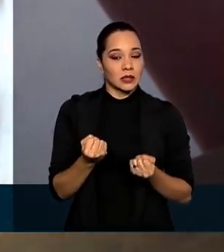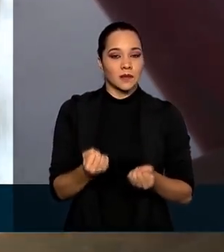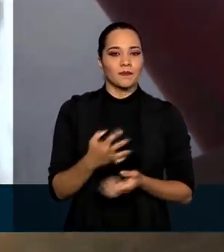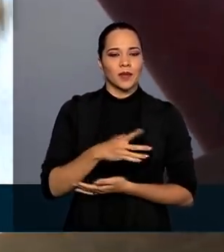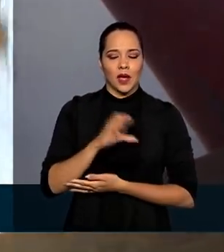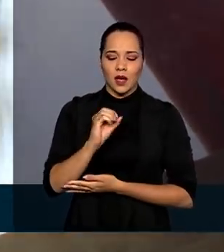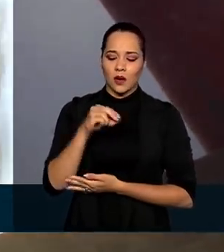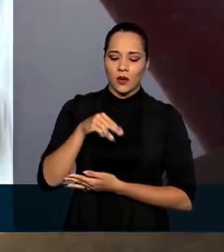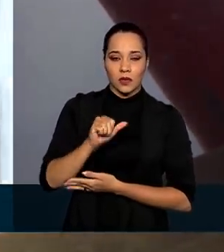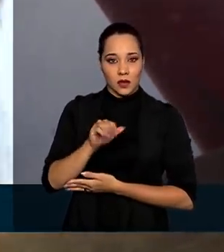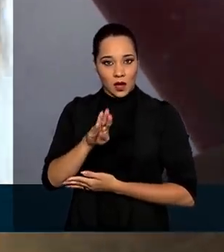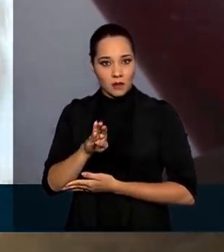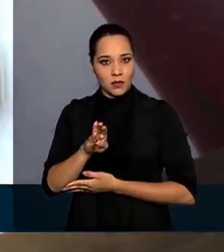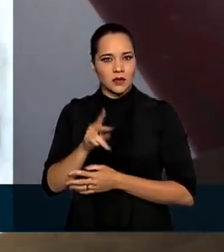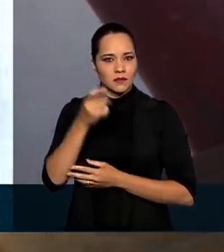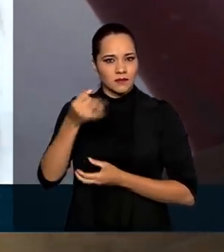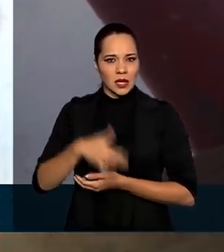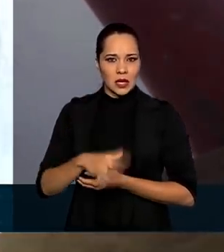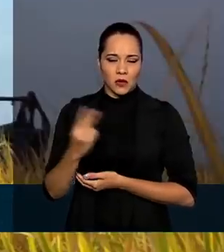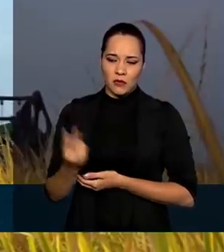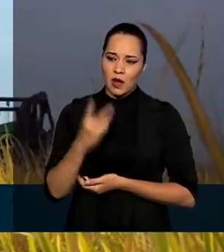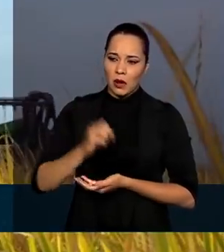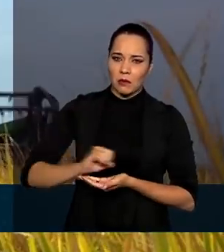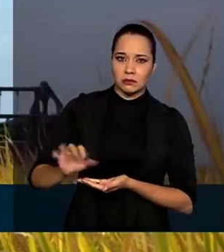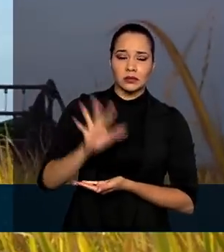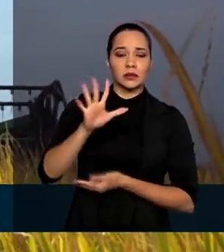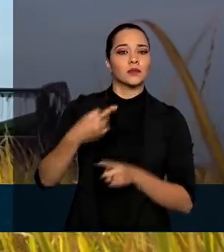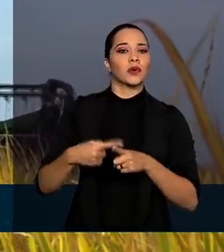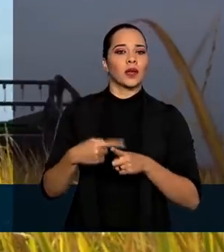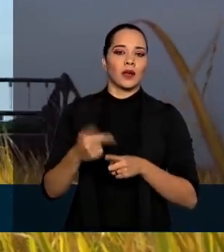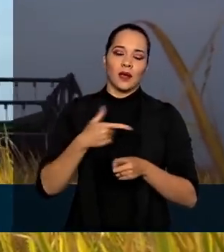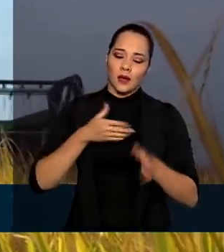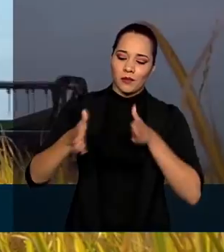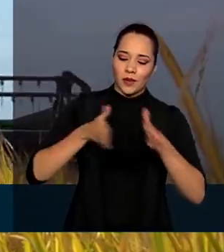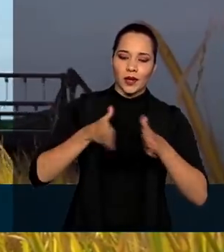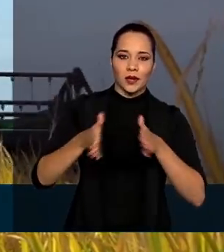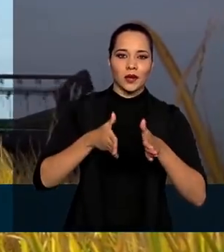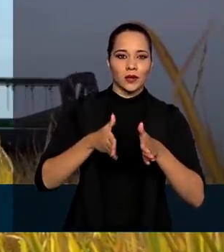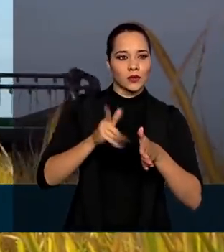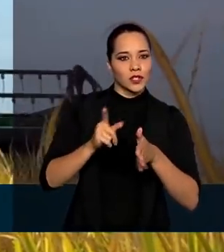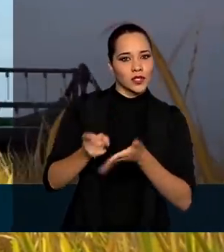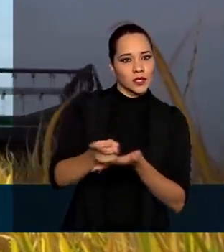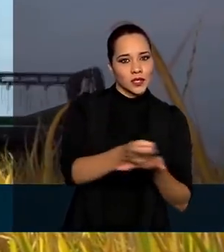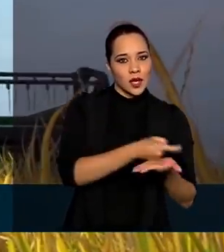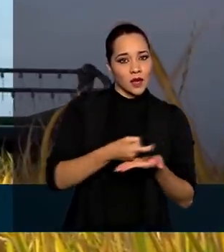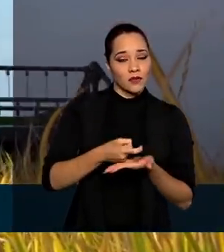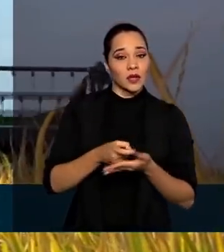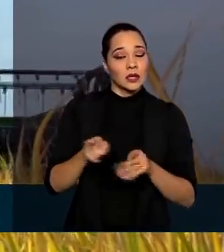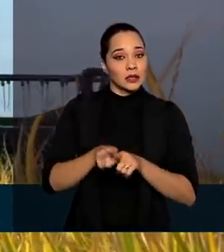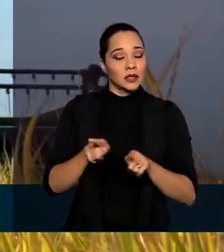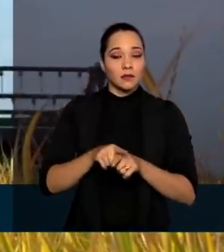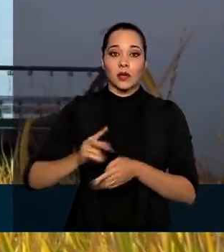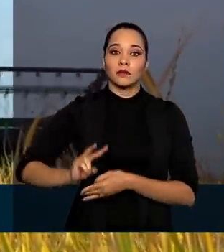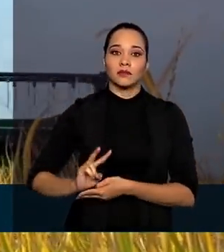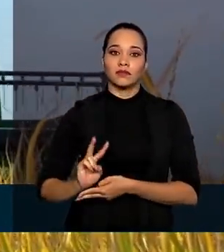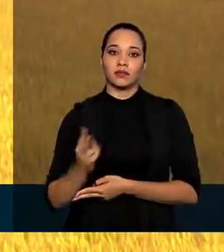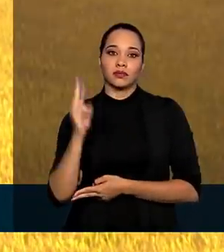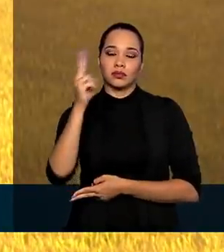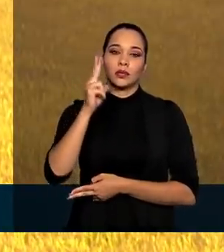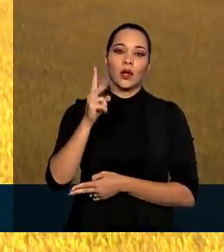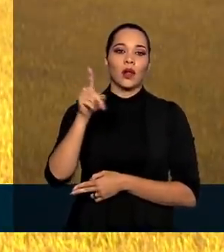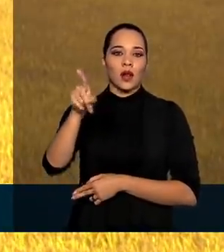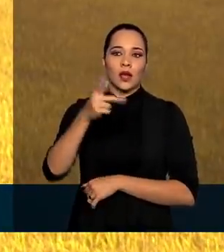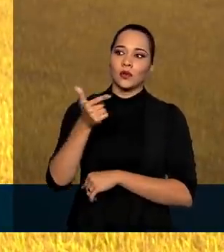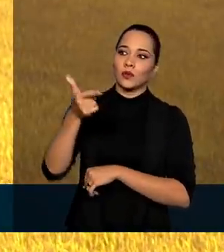a Conab, a alta do produto no país se deve ao período de entre-safra e à intensa valorização no